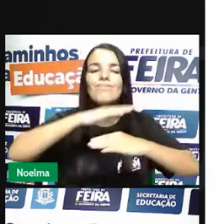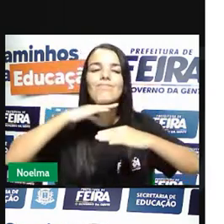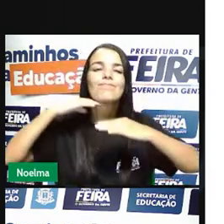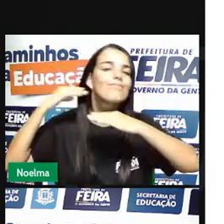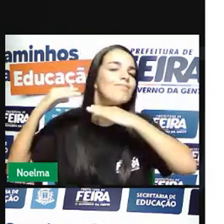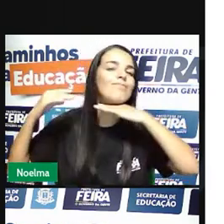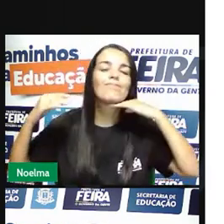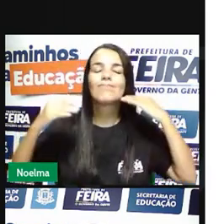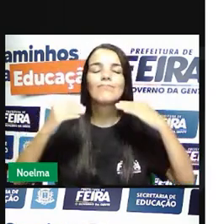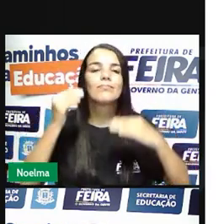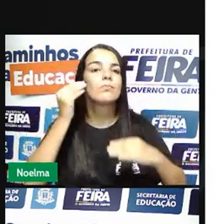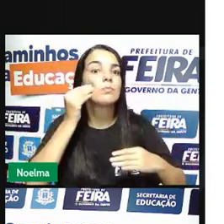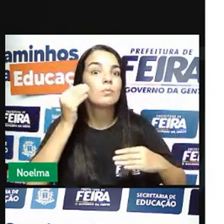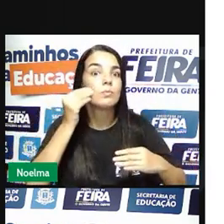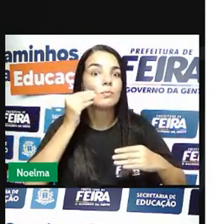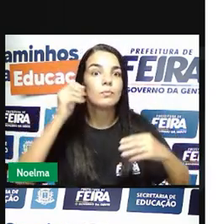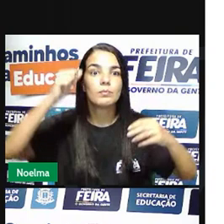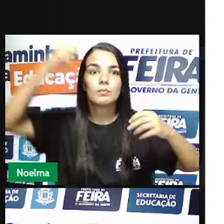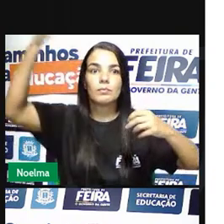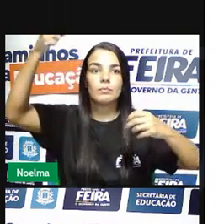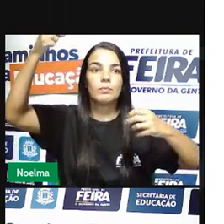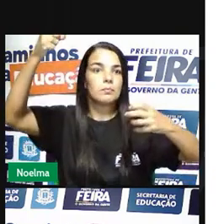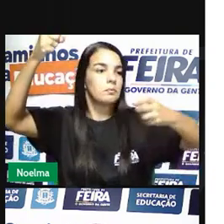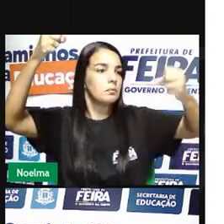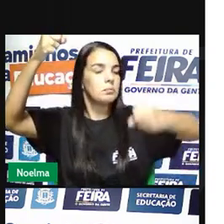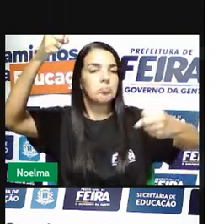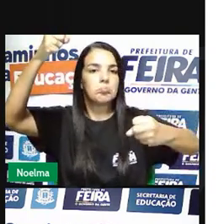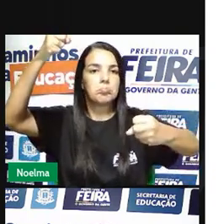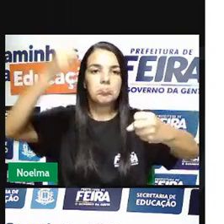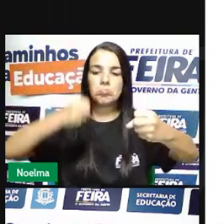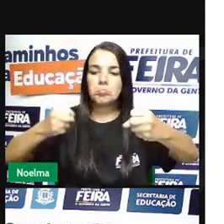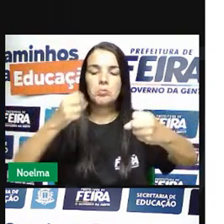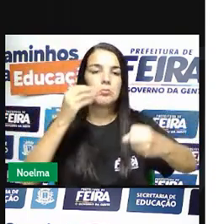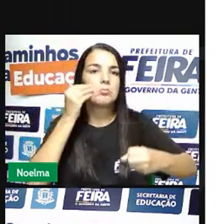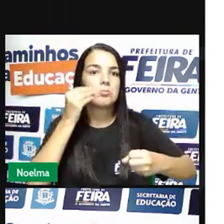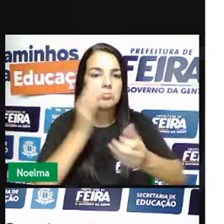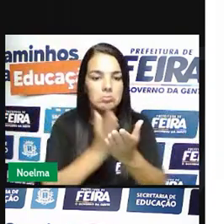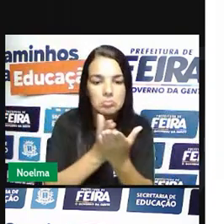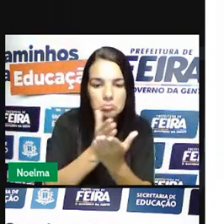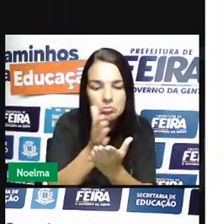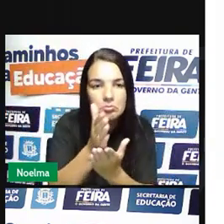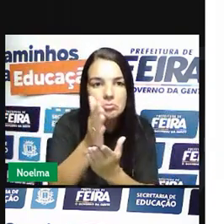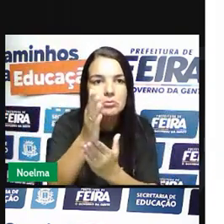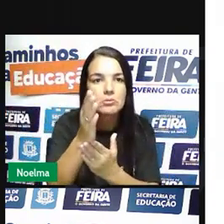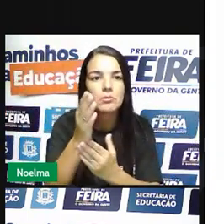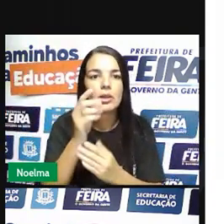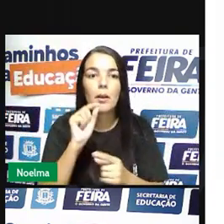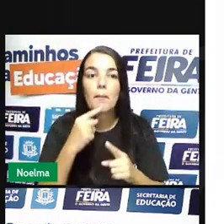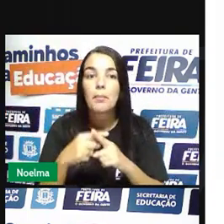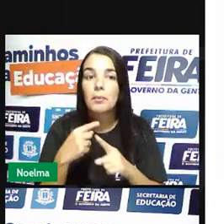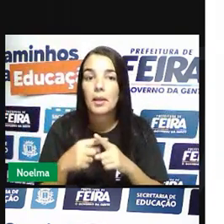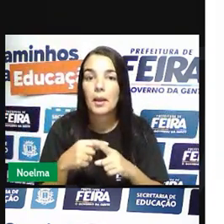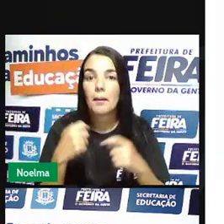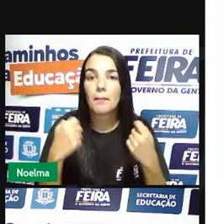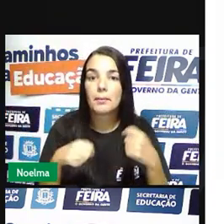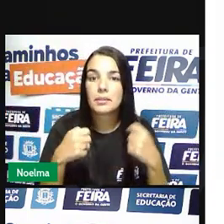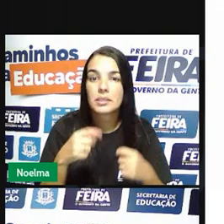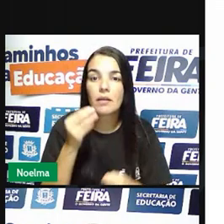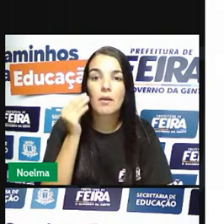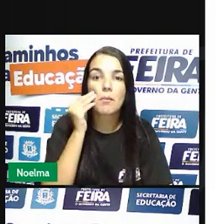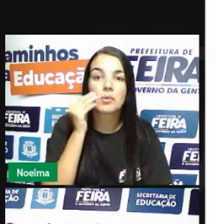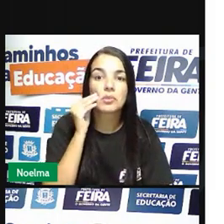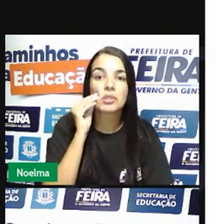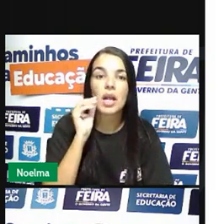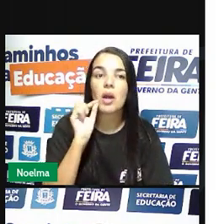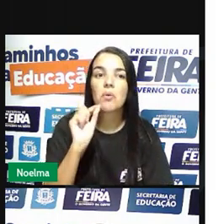expostos em postes nas estradas que ligavam Rio de Janeiro a Vila Rica nesta última cidade que foi Vila